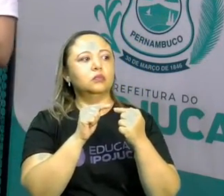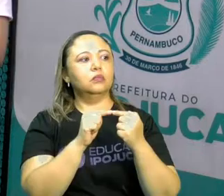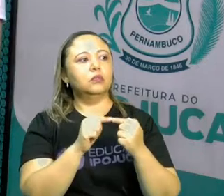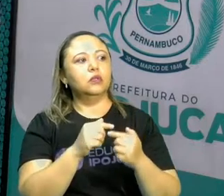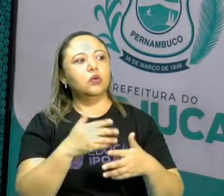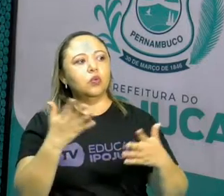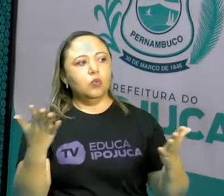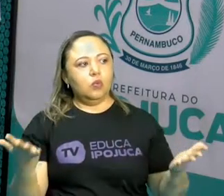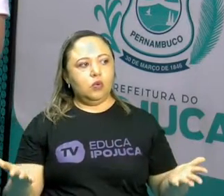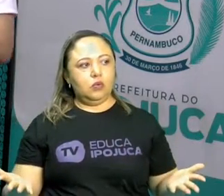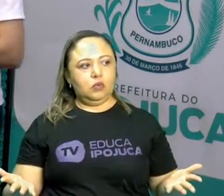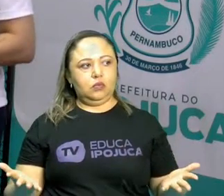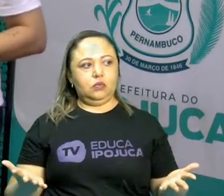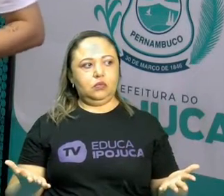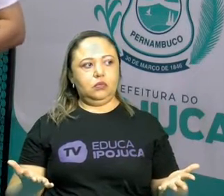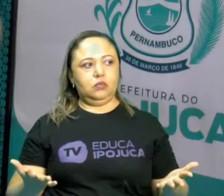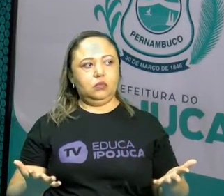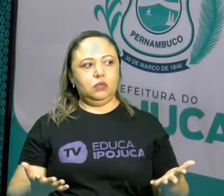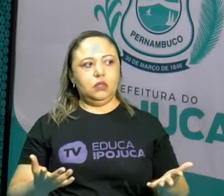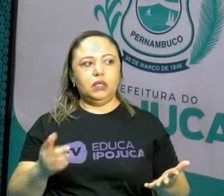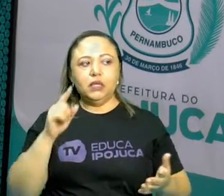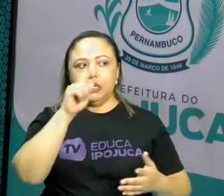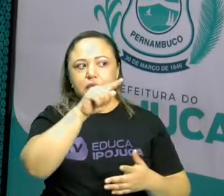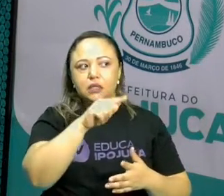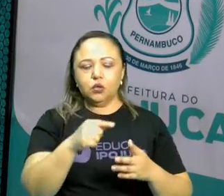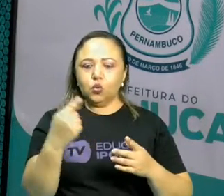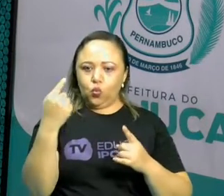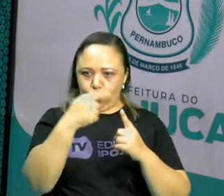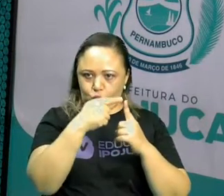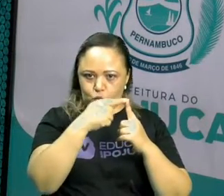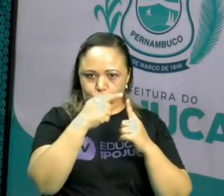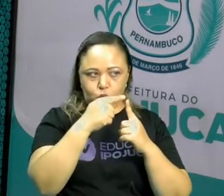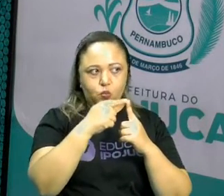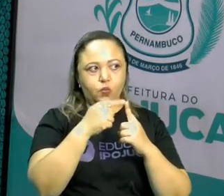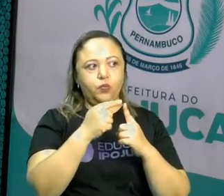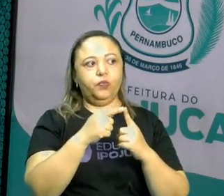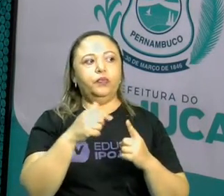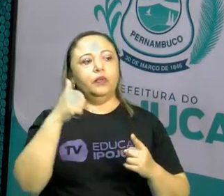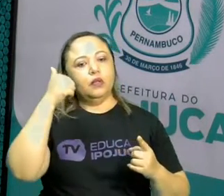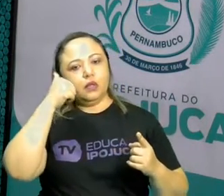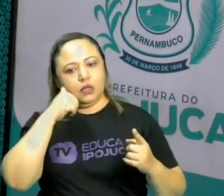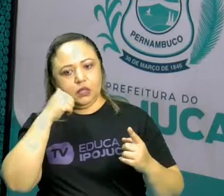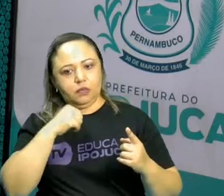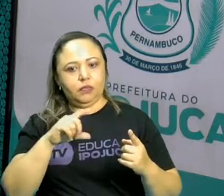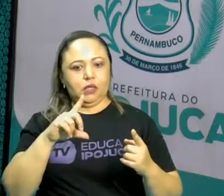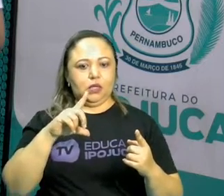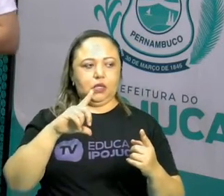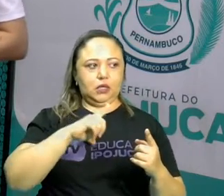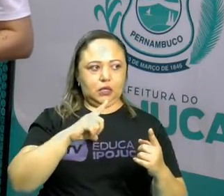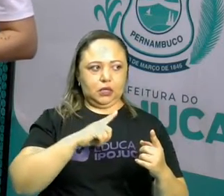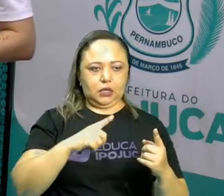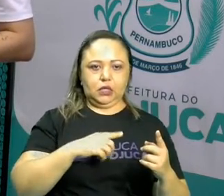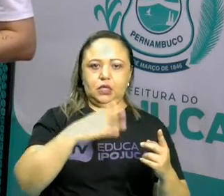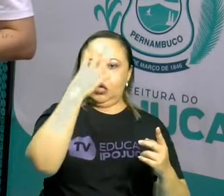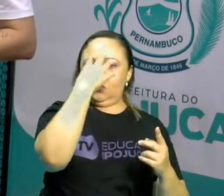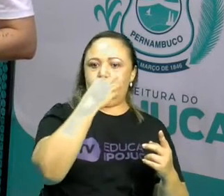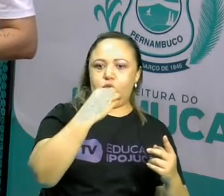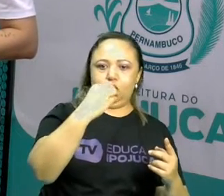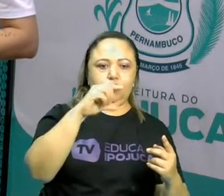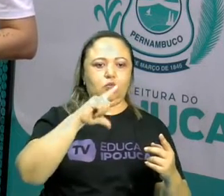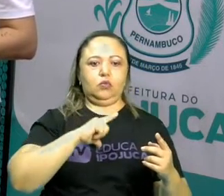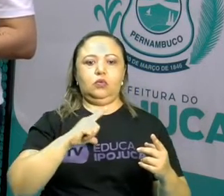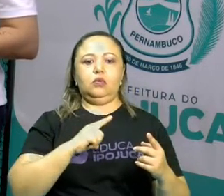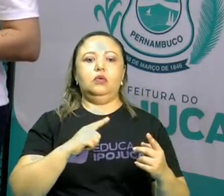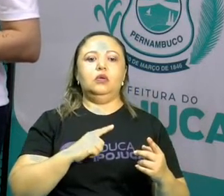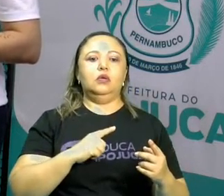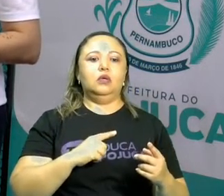repente, apareceu ali na frente um lobo. Observe que na imagem 1 tem a menina e tem o lobo. Enquanto que na imagem 2